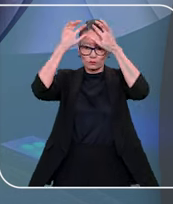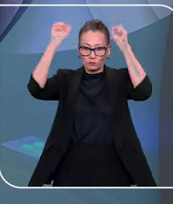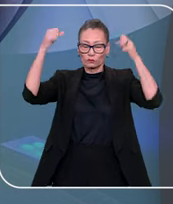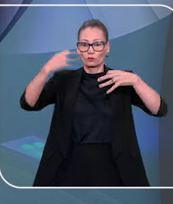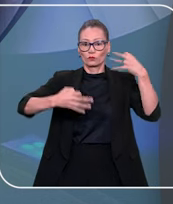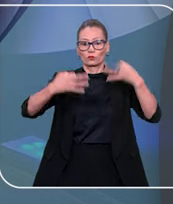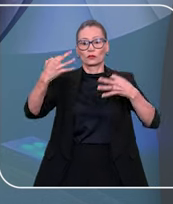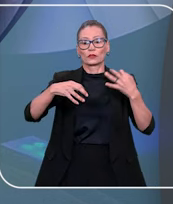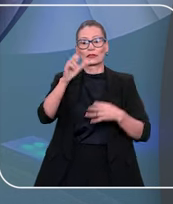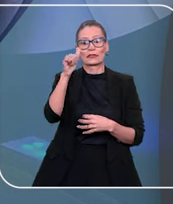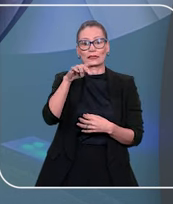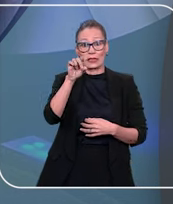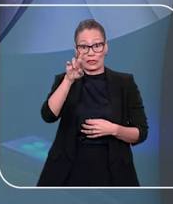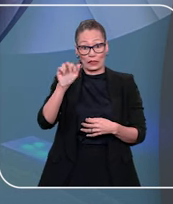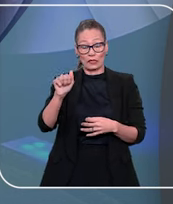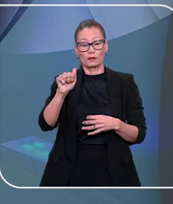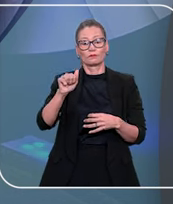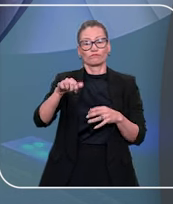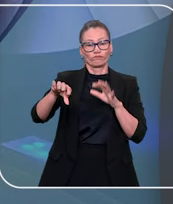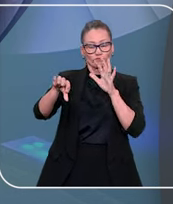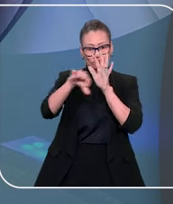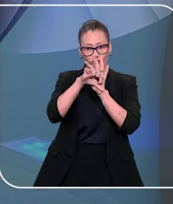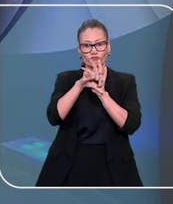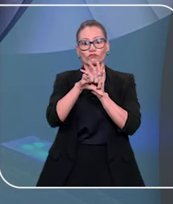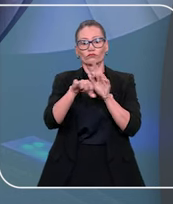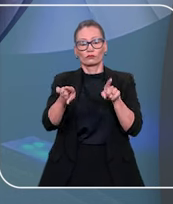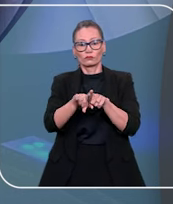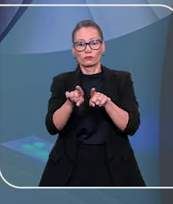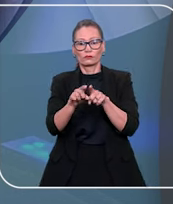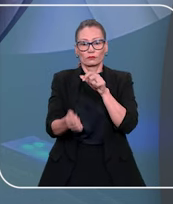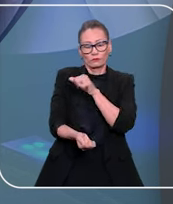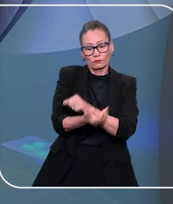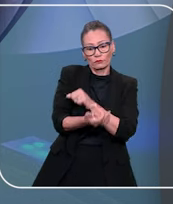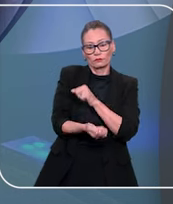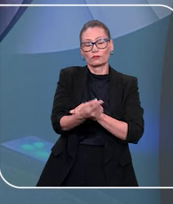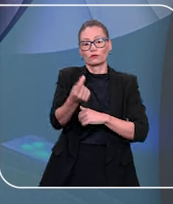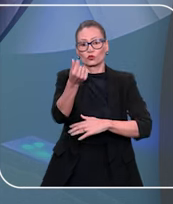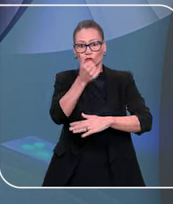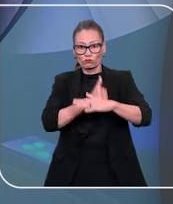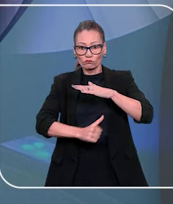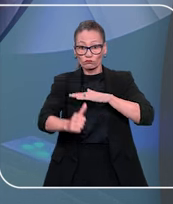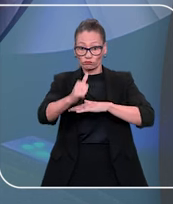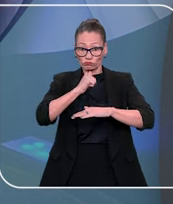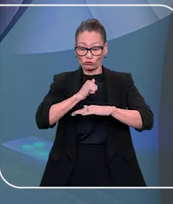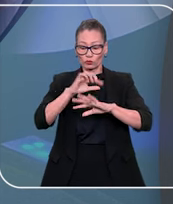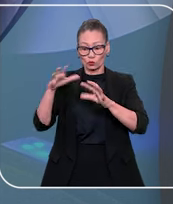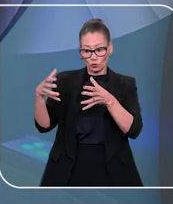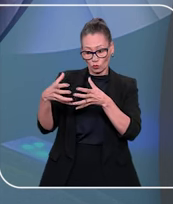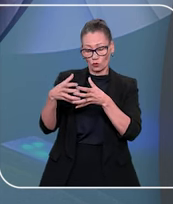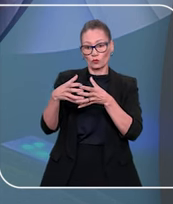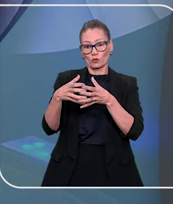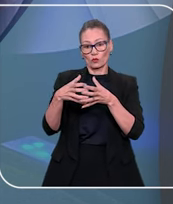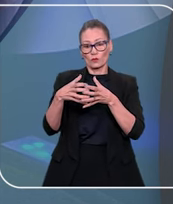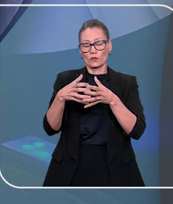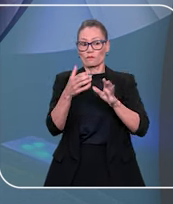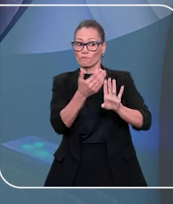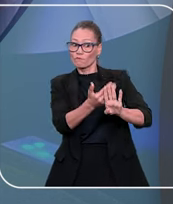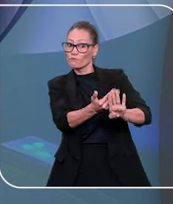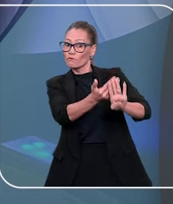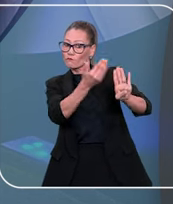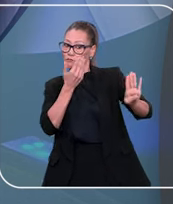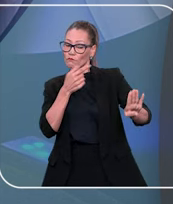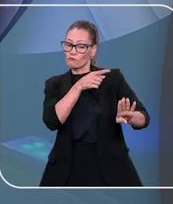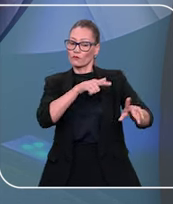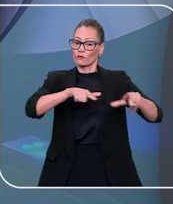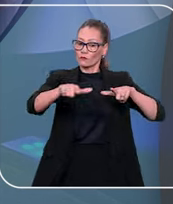Justiça da Bahia, Sandra Azevedo, pelos crimes de organização criminosa, corrupção passiva e lavagem de dinheiro. O colegiado manteve